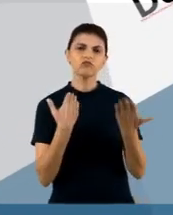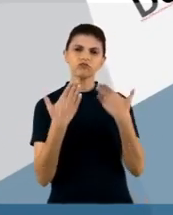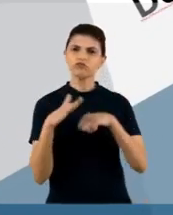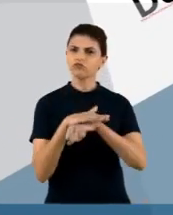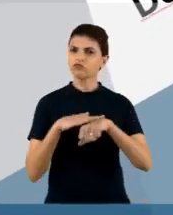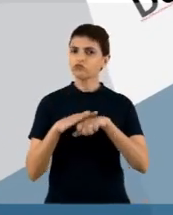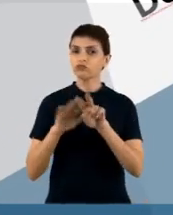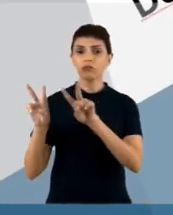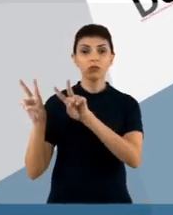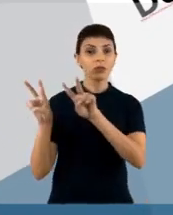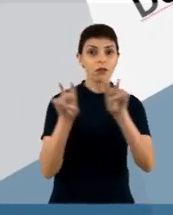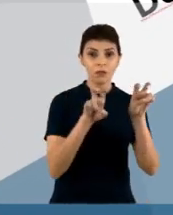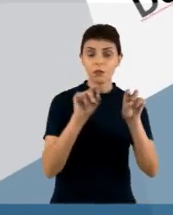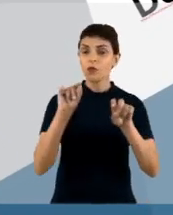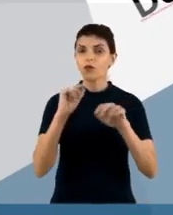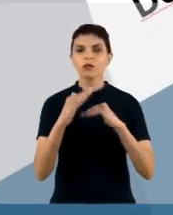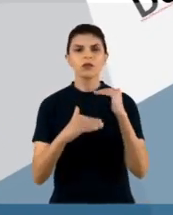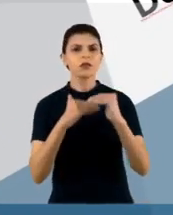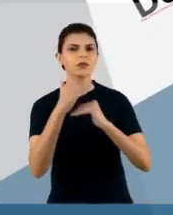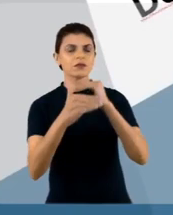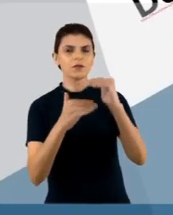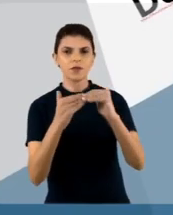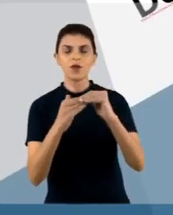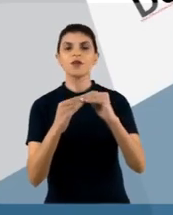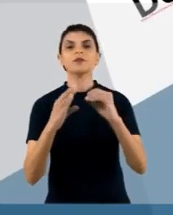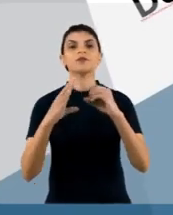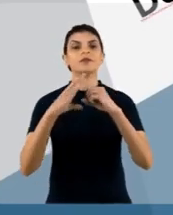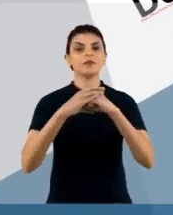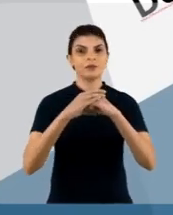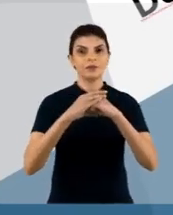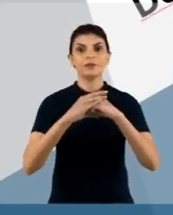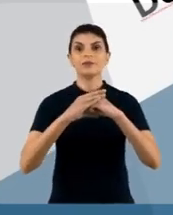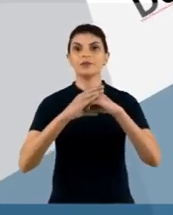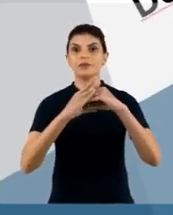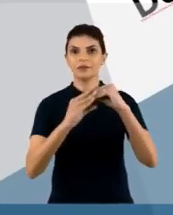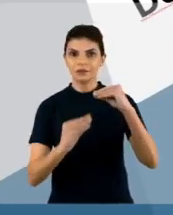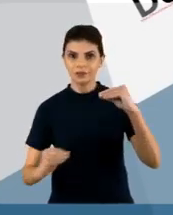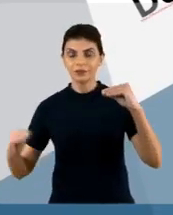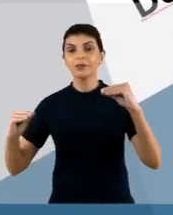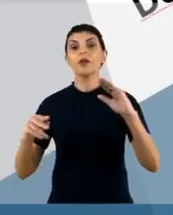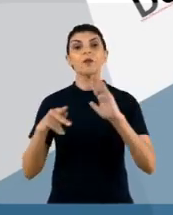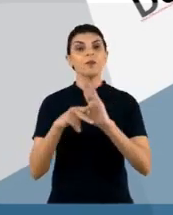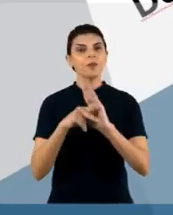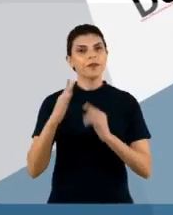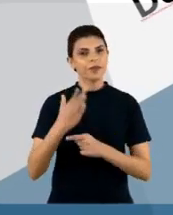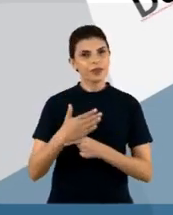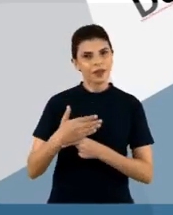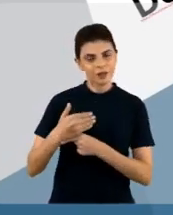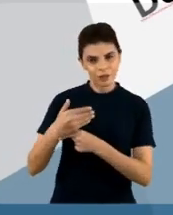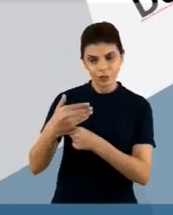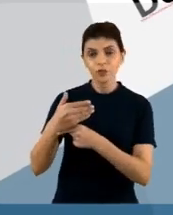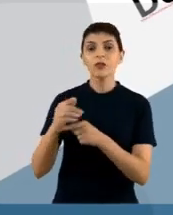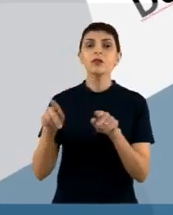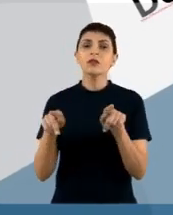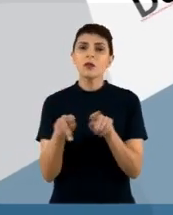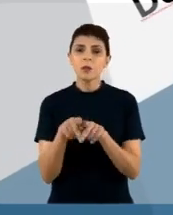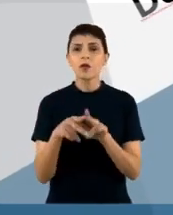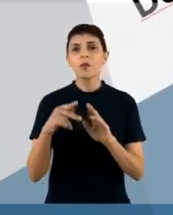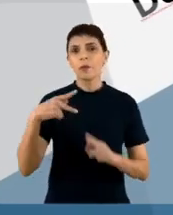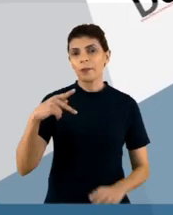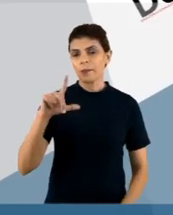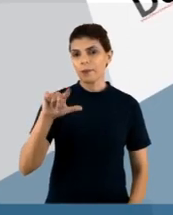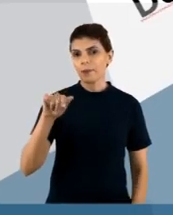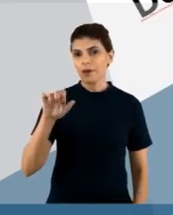pouco com vocês sobre o desenvolvimento de anticorpos monoclonais pelas tecnologias de hibridomas e por face de